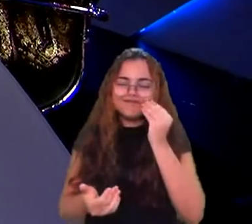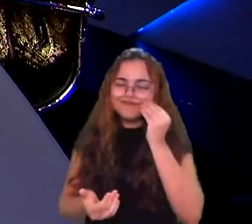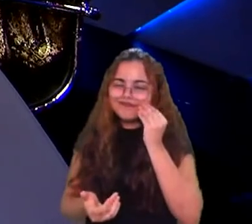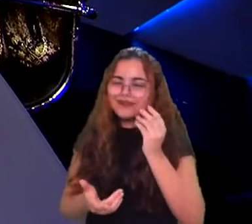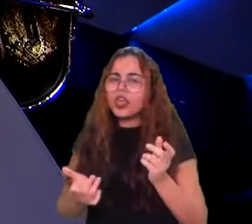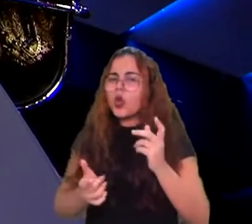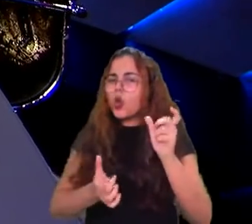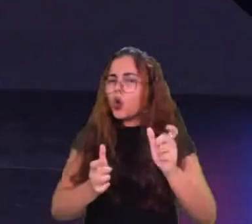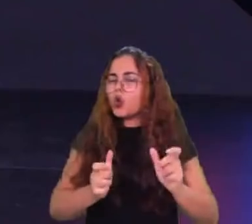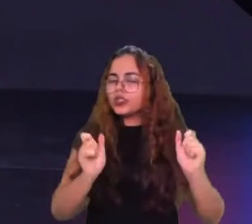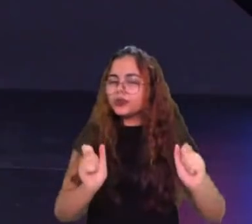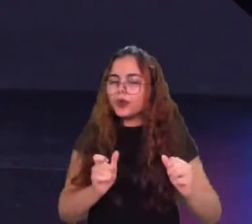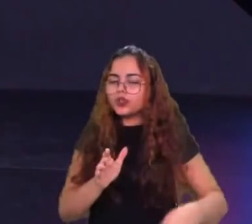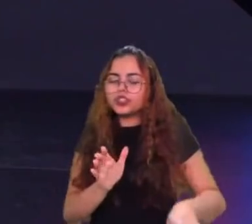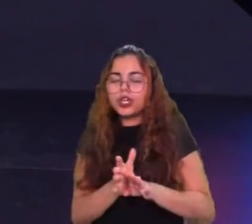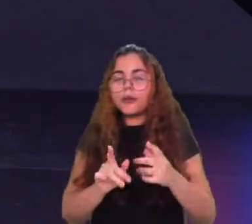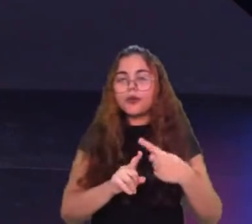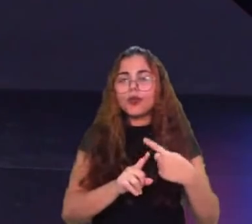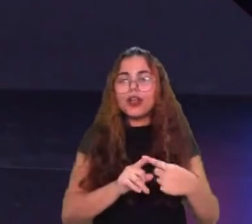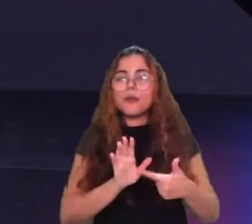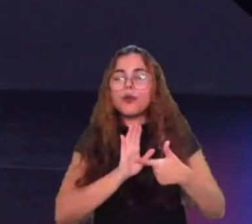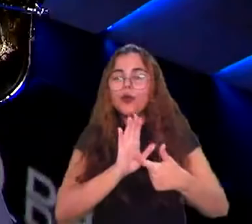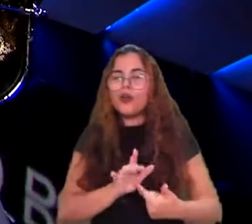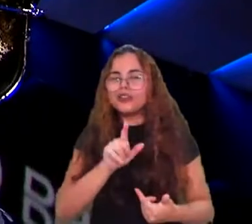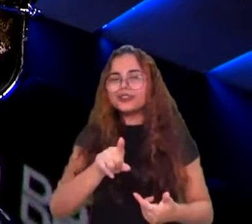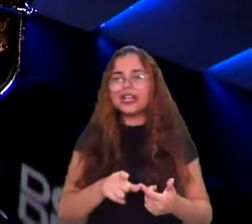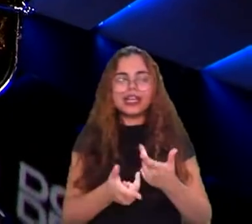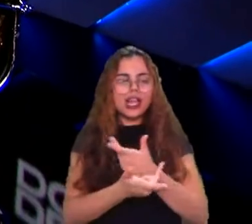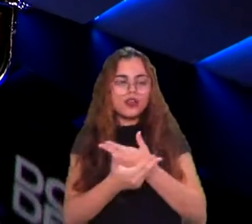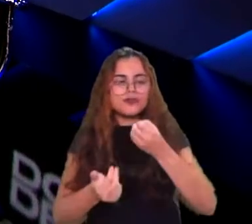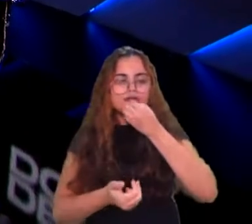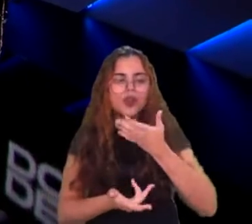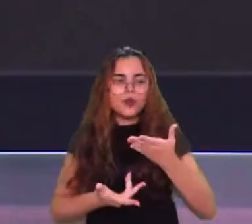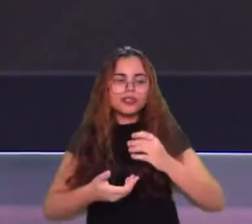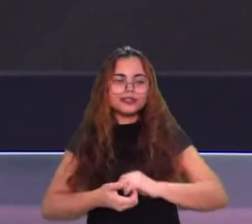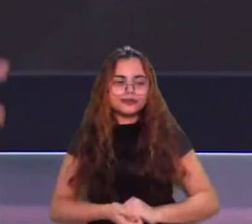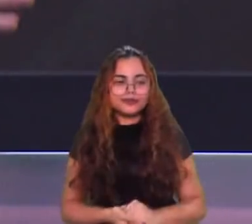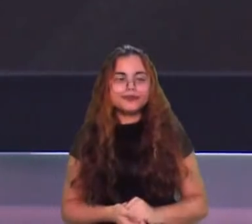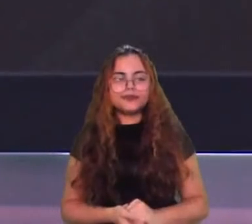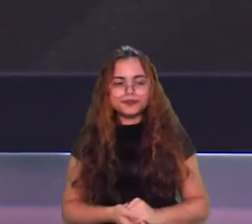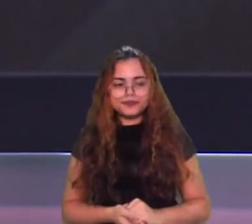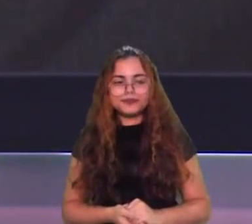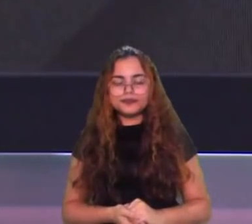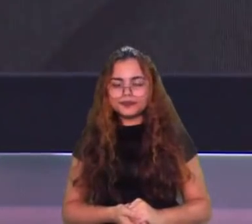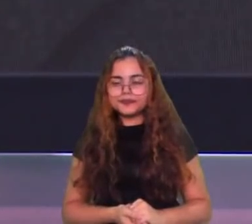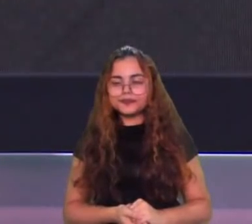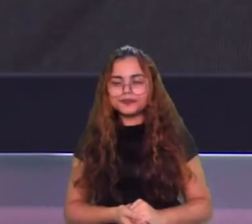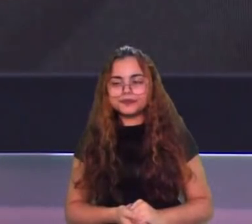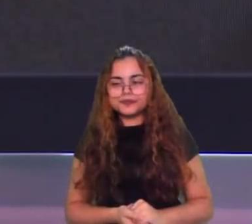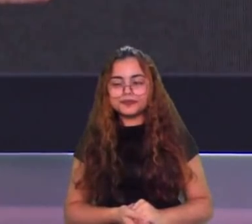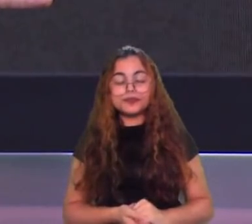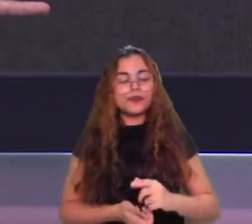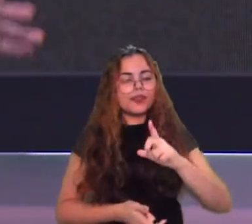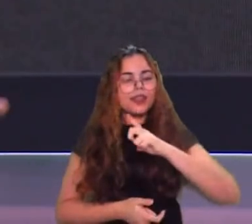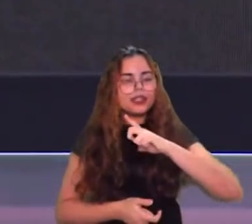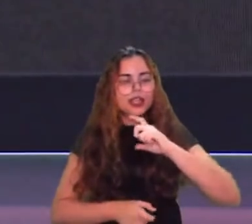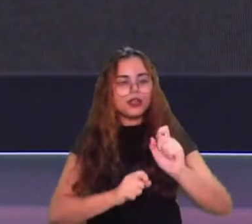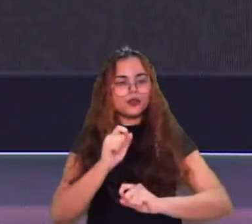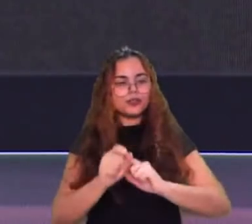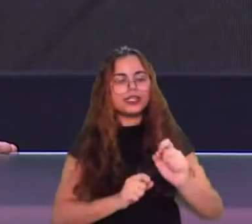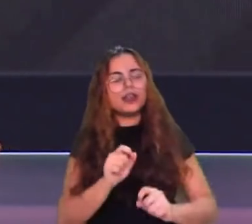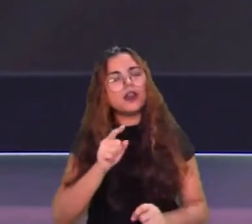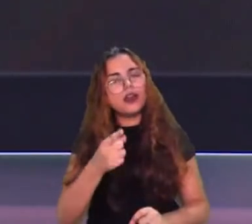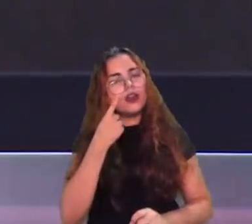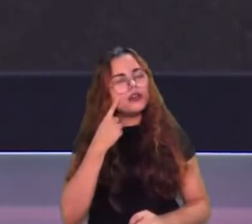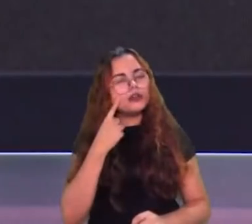fundamentos, mostram boas condições, mas ainda se atrapalham bastante, né, Miley? Eles têm, eles... Que nem o Revolta falou, eu gostei muito desse termo, que eles